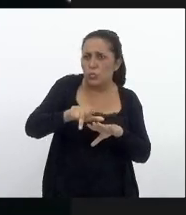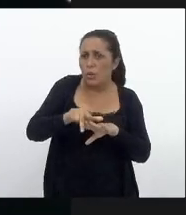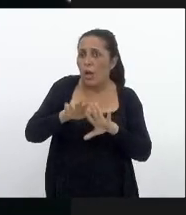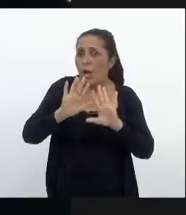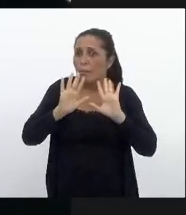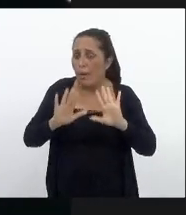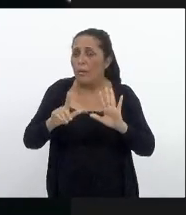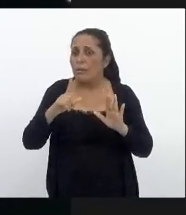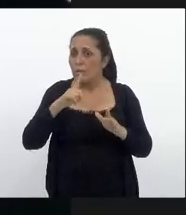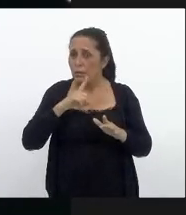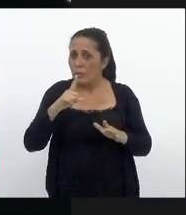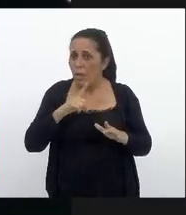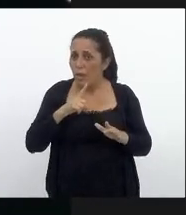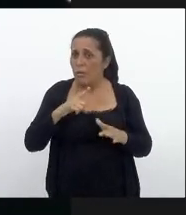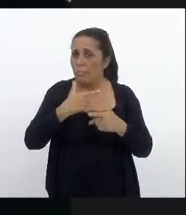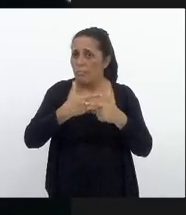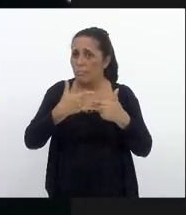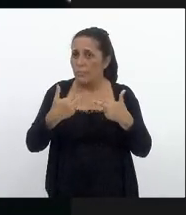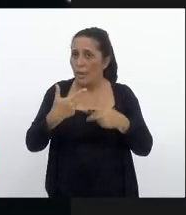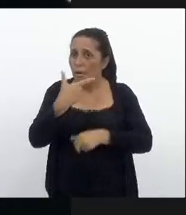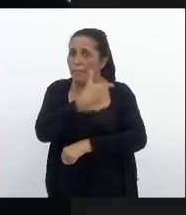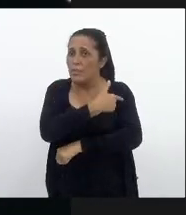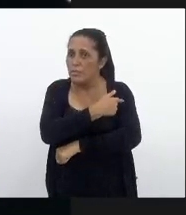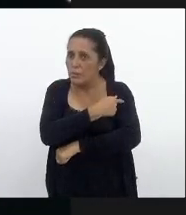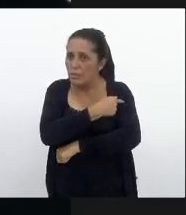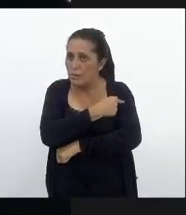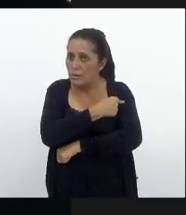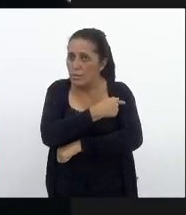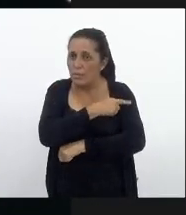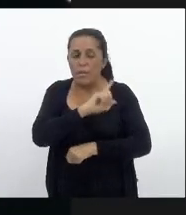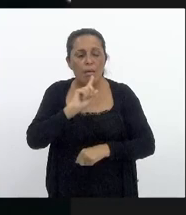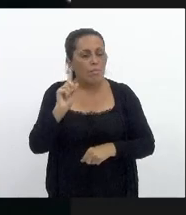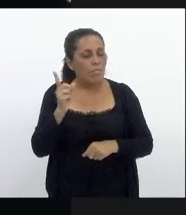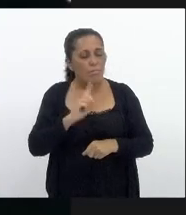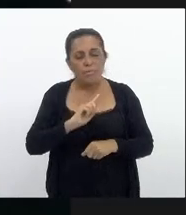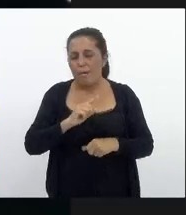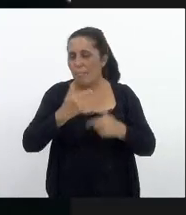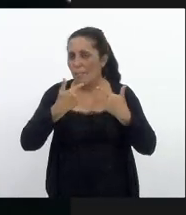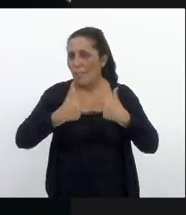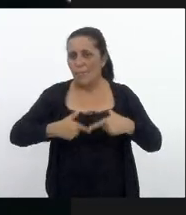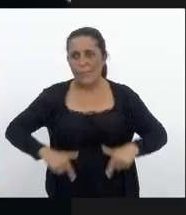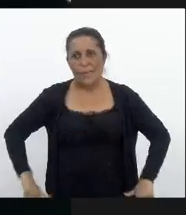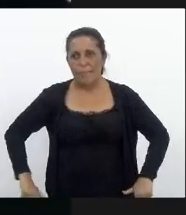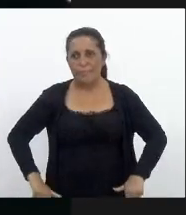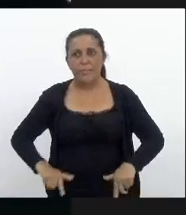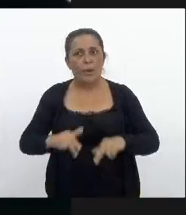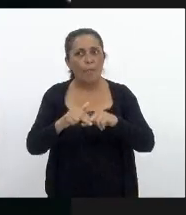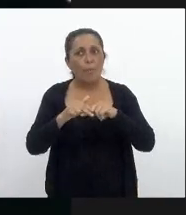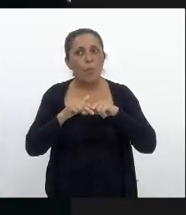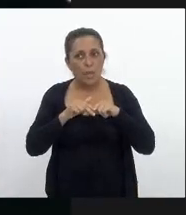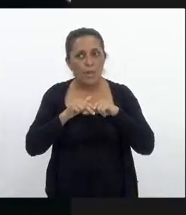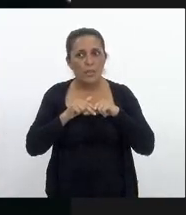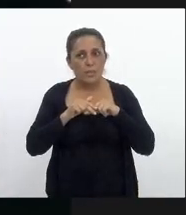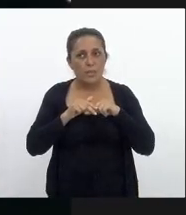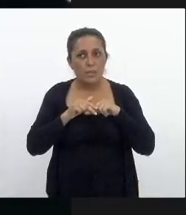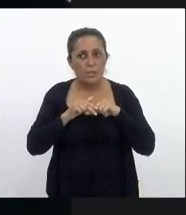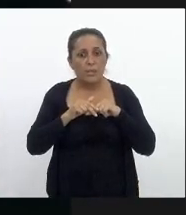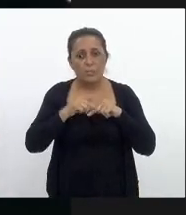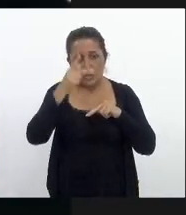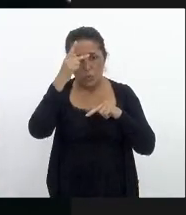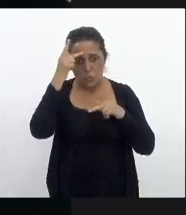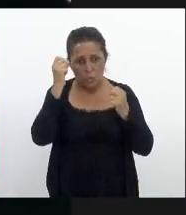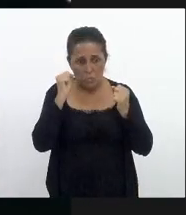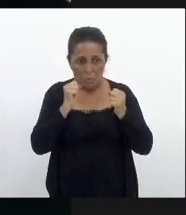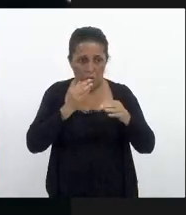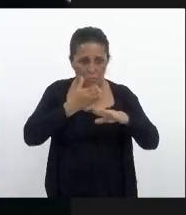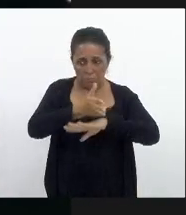situações em que a vacina ela não confere imunidade e nem por isso deixa de ser dado o passaporte sanitário